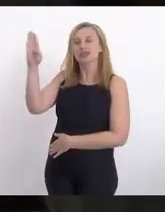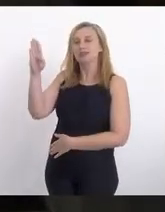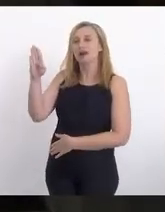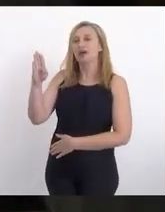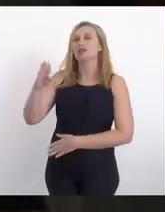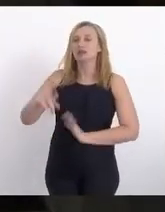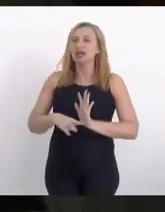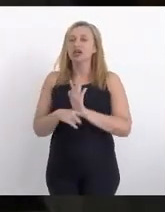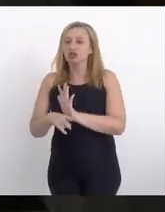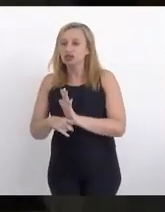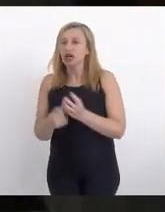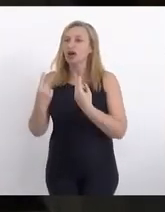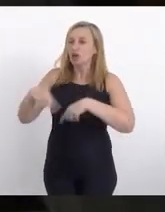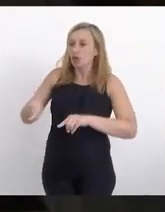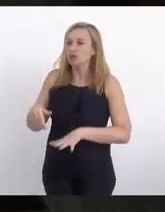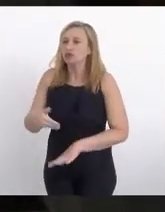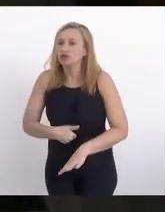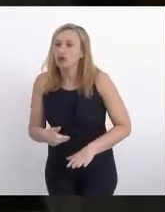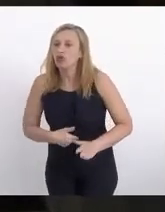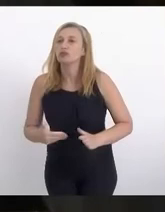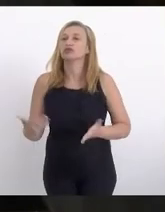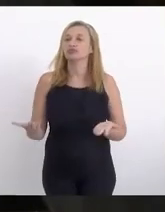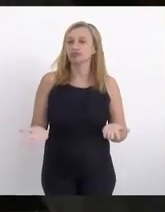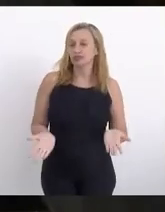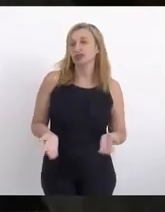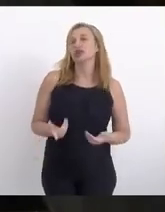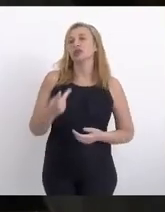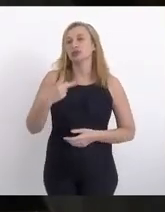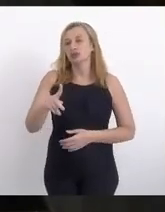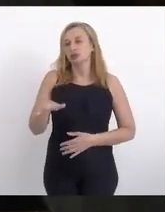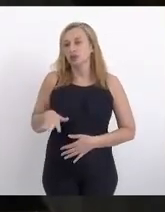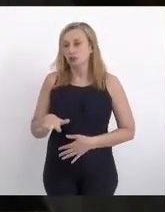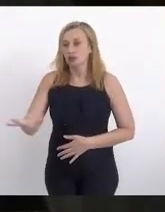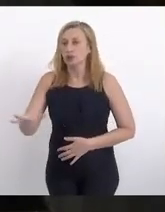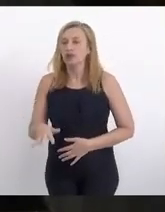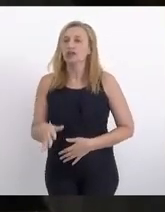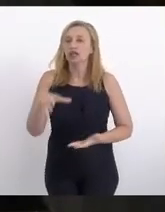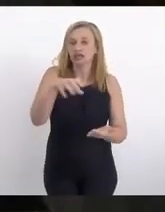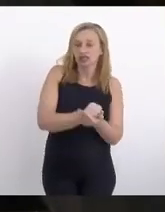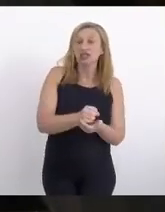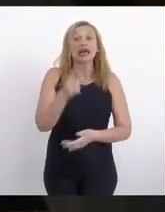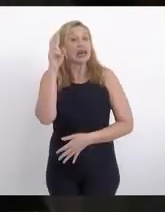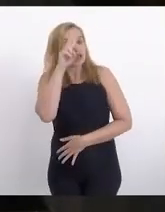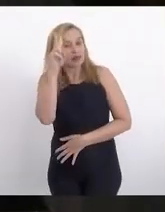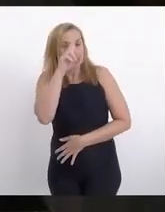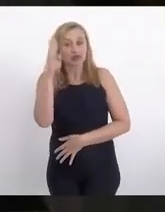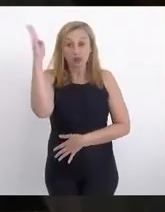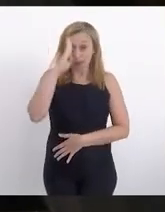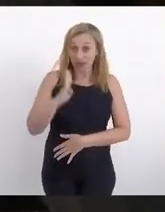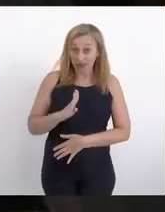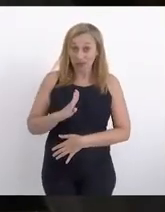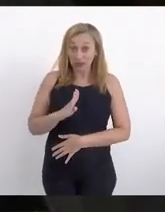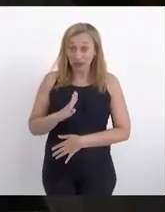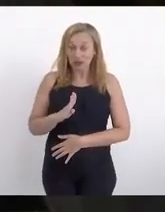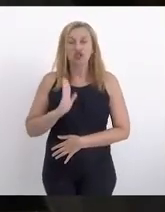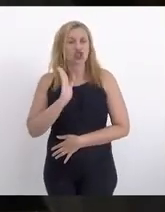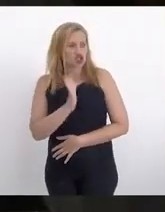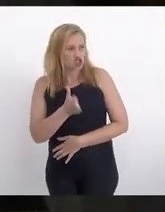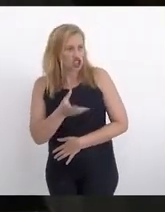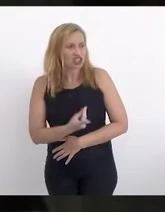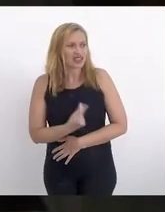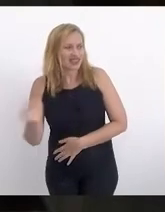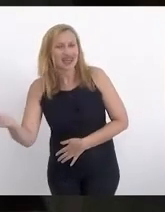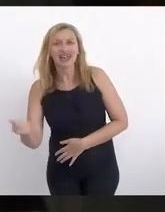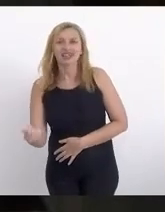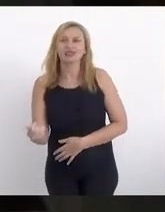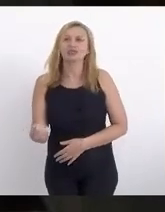mitigar, enfrentar, combater o problema da fome nos seus territórios. Então, faço aqui esse registro, lembrando que o Brasil, que já tinha saído do